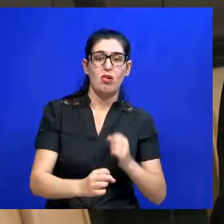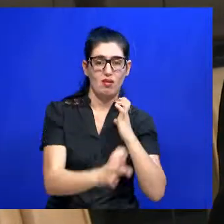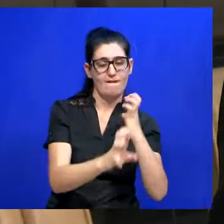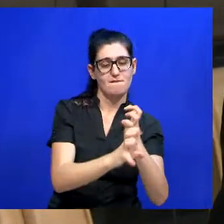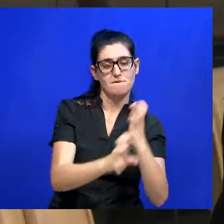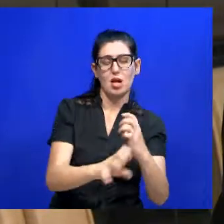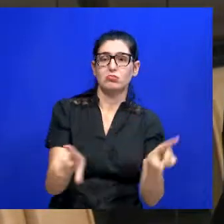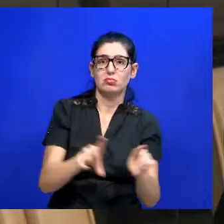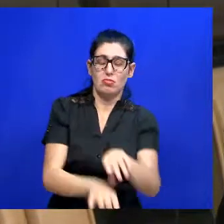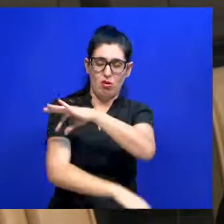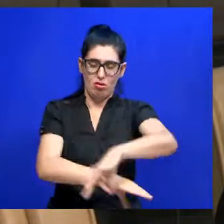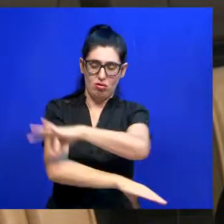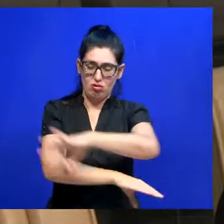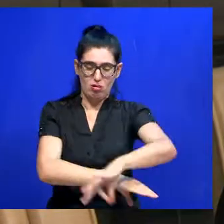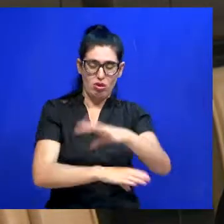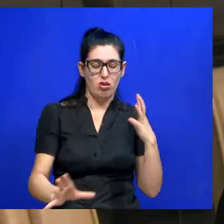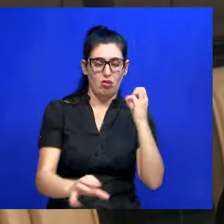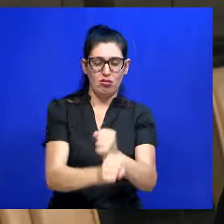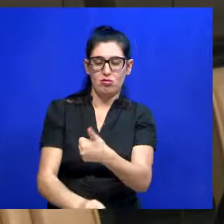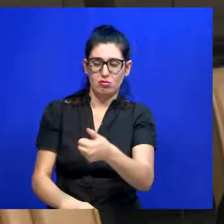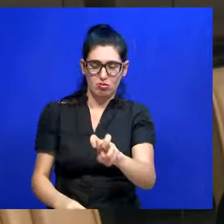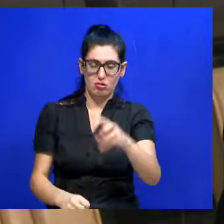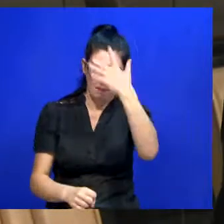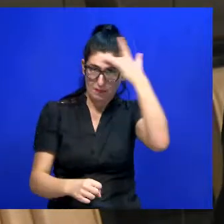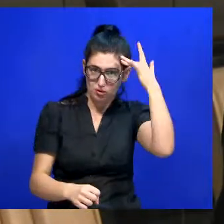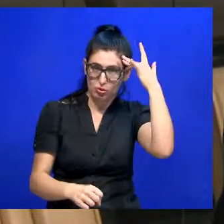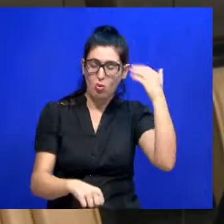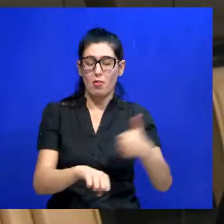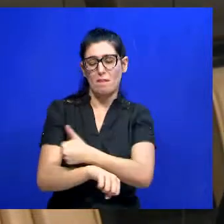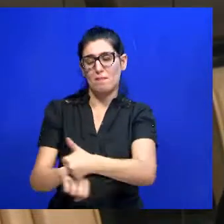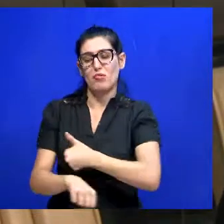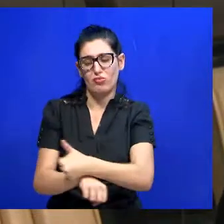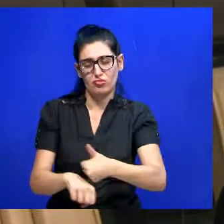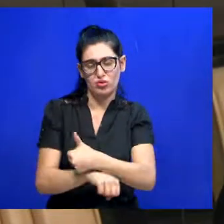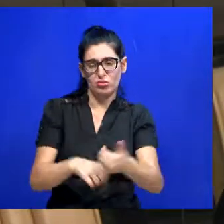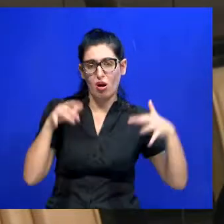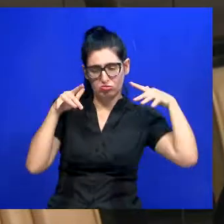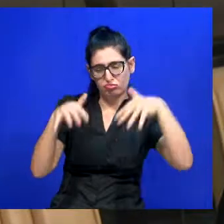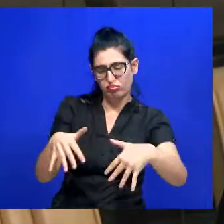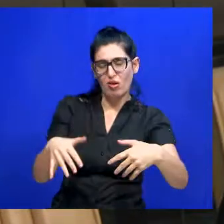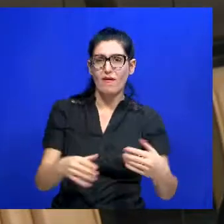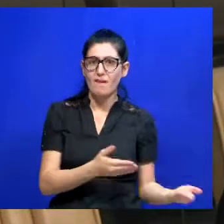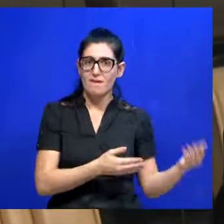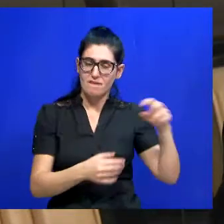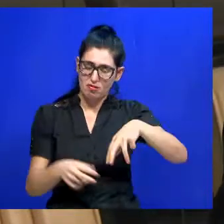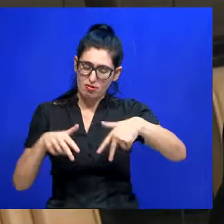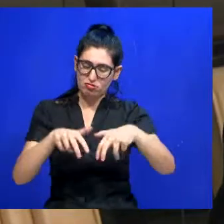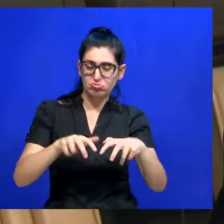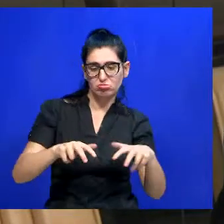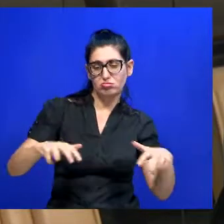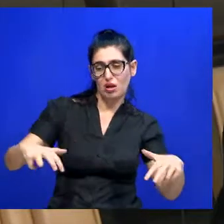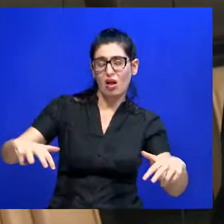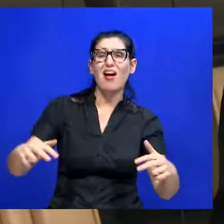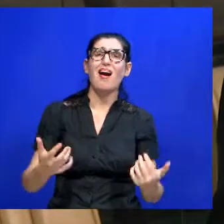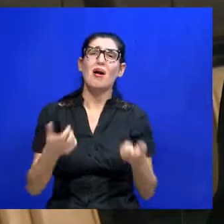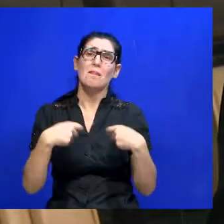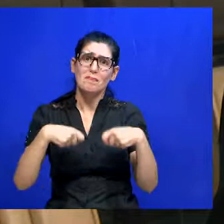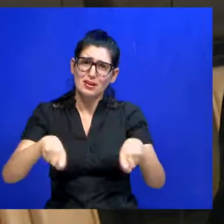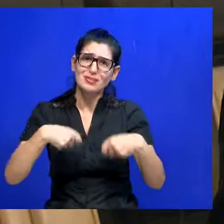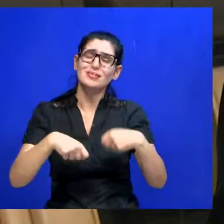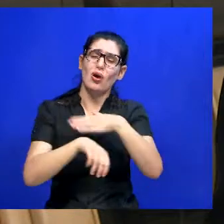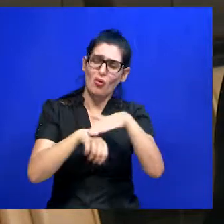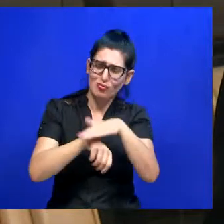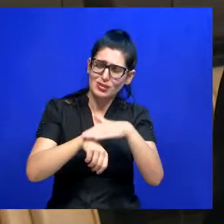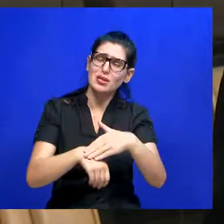Cerca de 15 profissionais do ramo compareceram aqui no plenário e manifestaram o seu interesse de haver mais diálogo